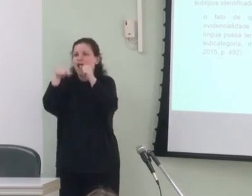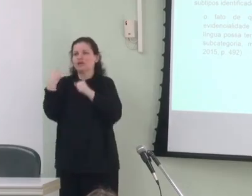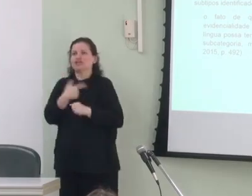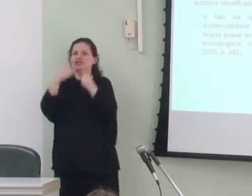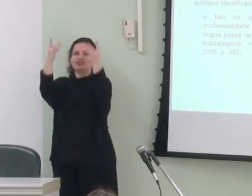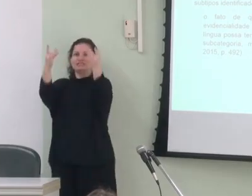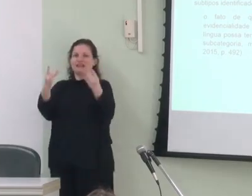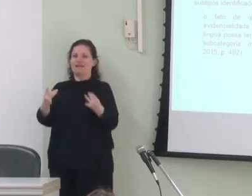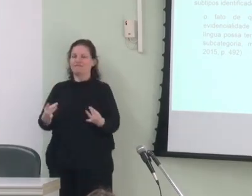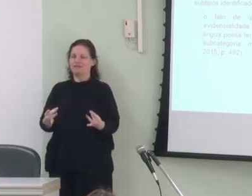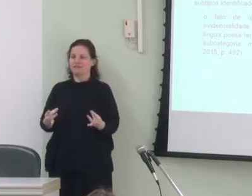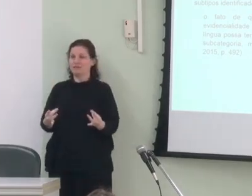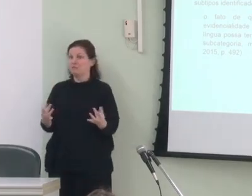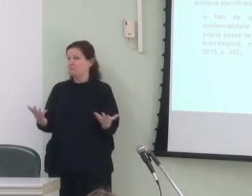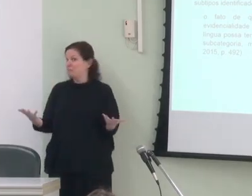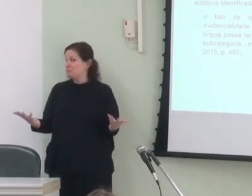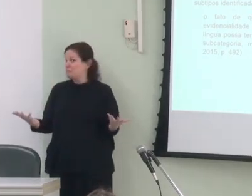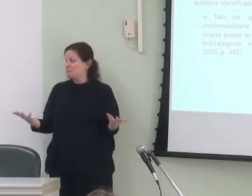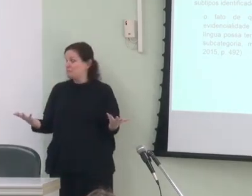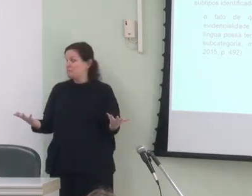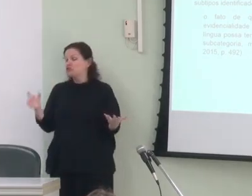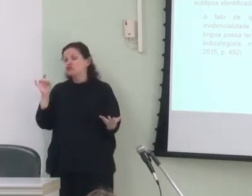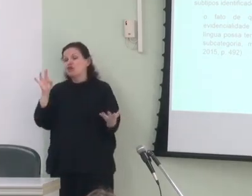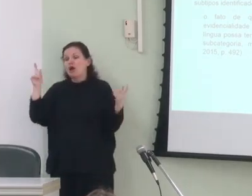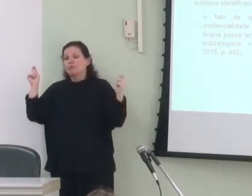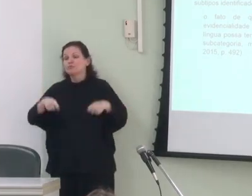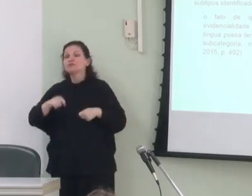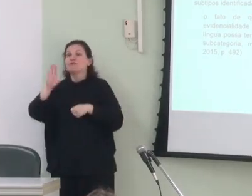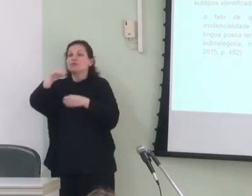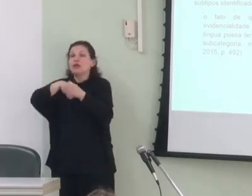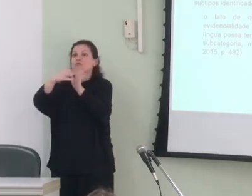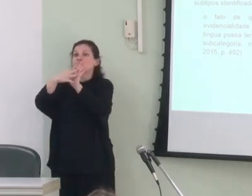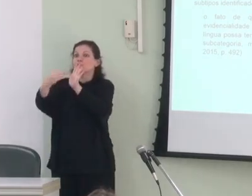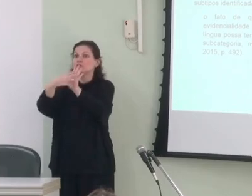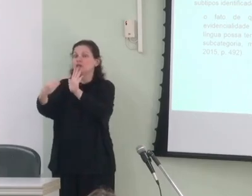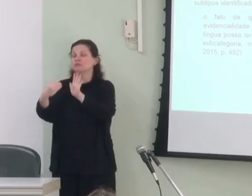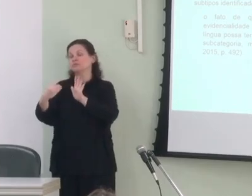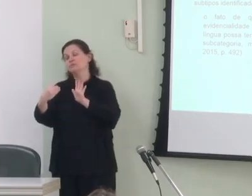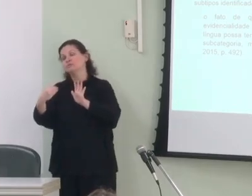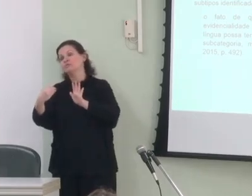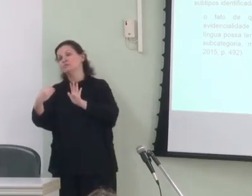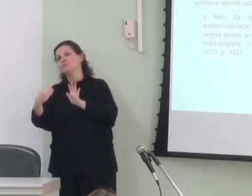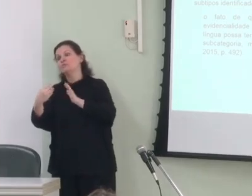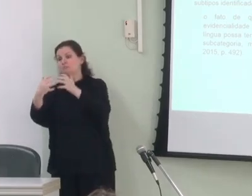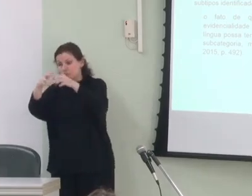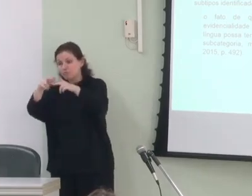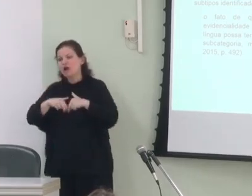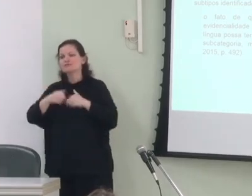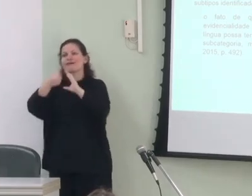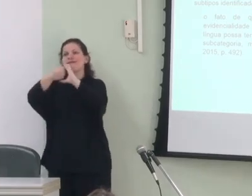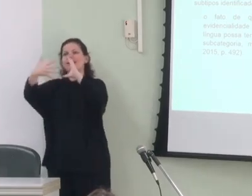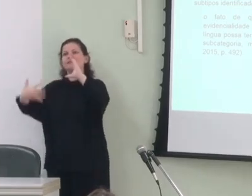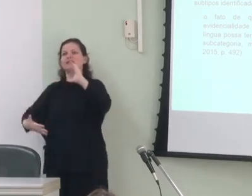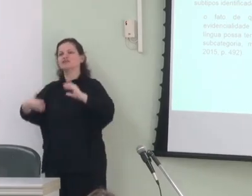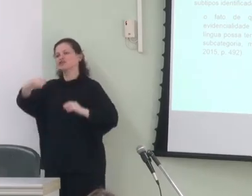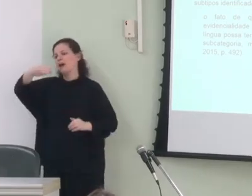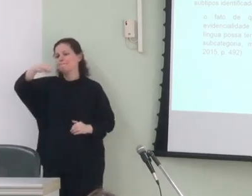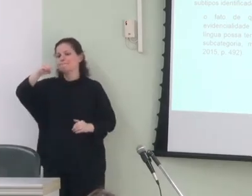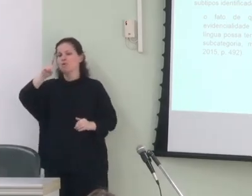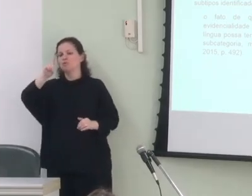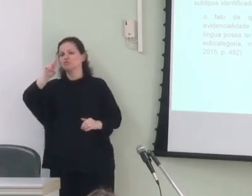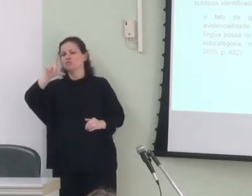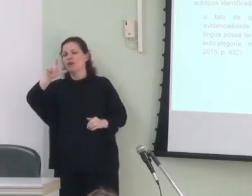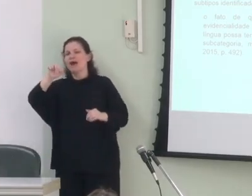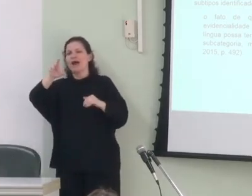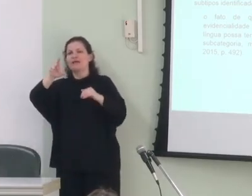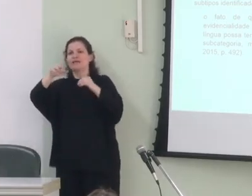então isso só é possível dentro do modelo em função da característica modular e hierárquica que